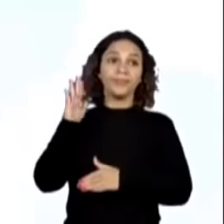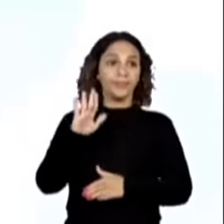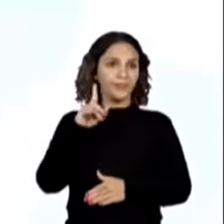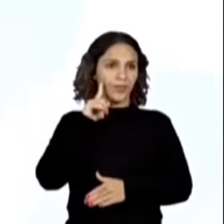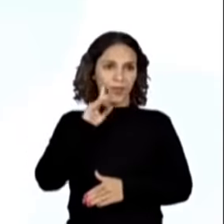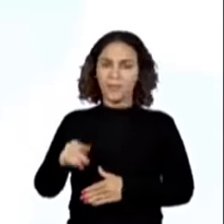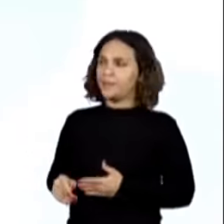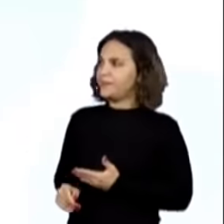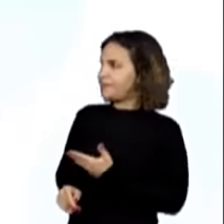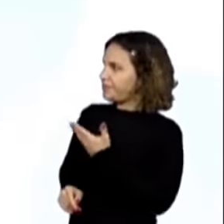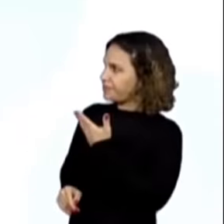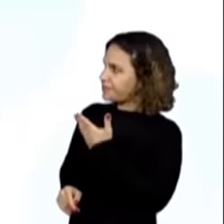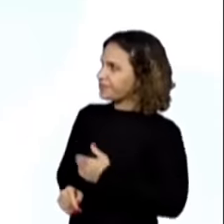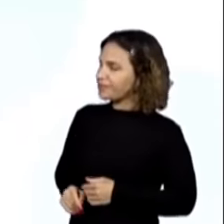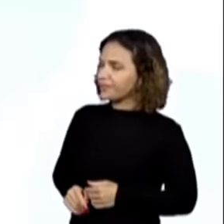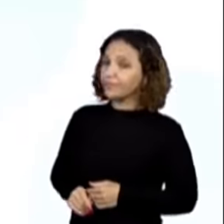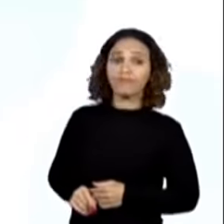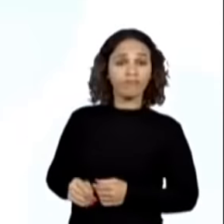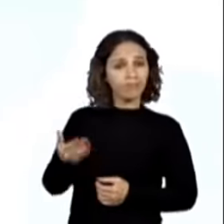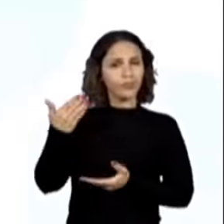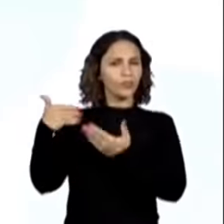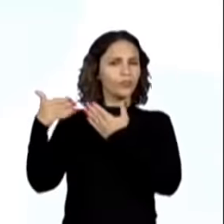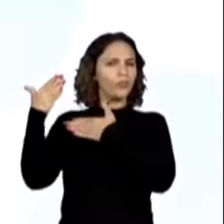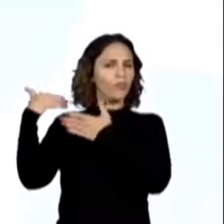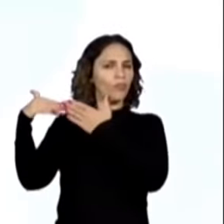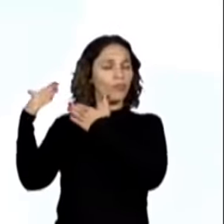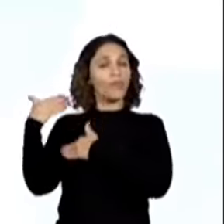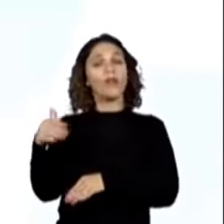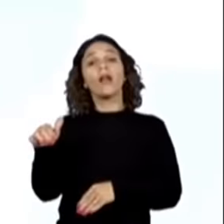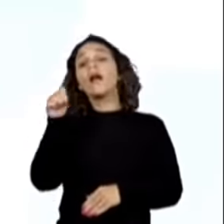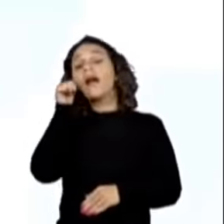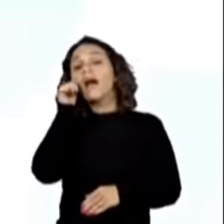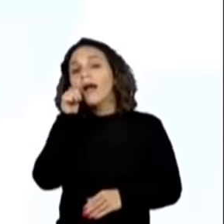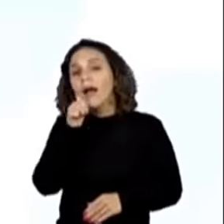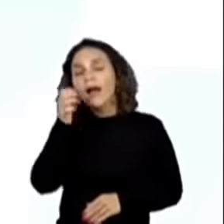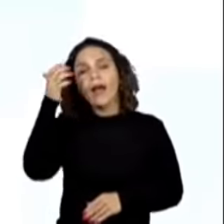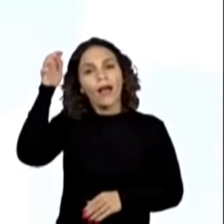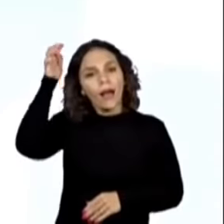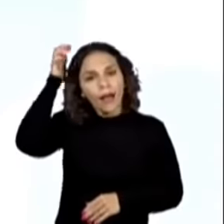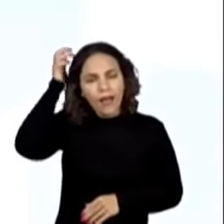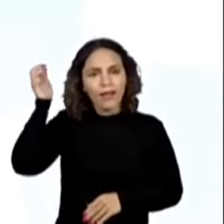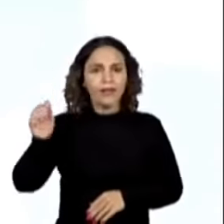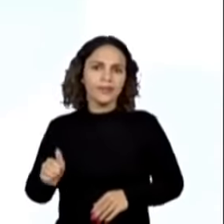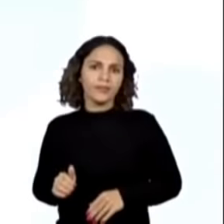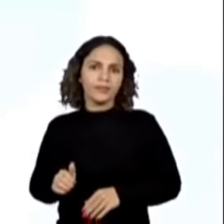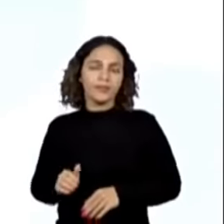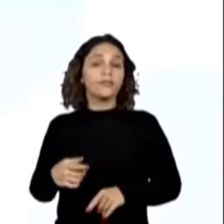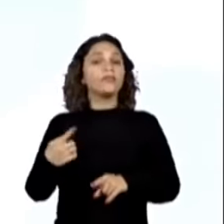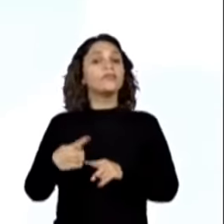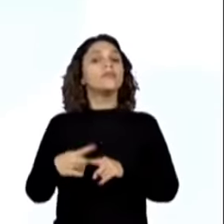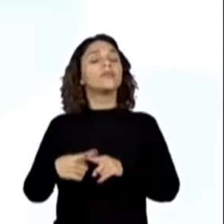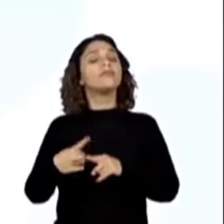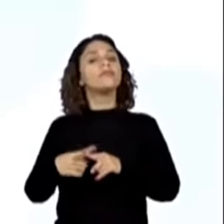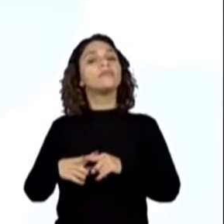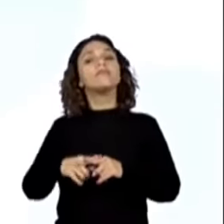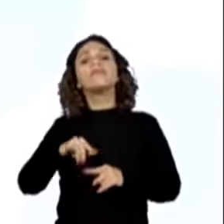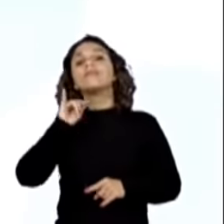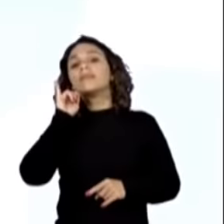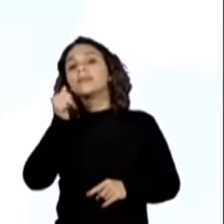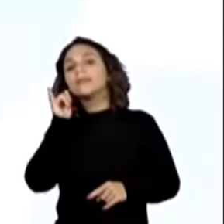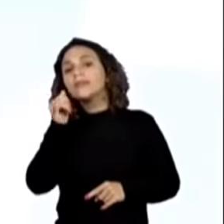um dia, a rainha. Por que um dia, rainha? Porque eu tenho um narrador que está se